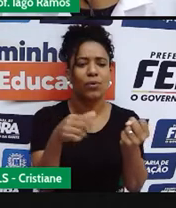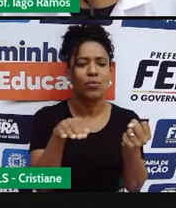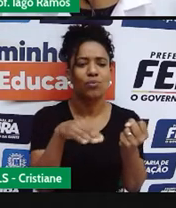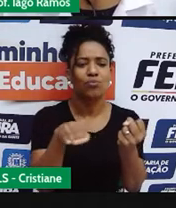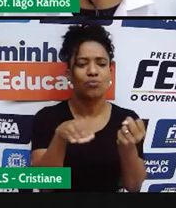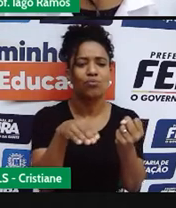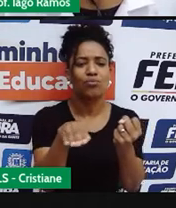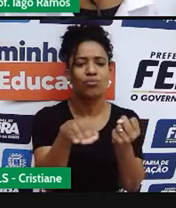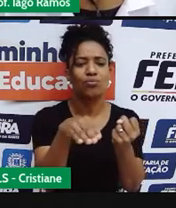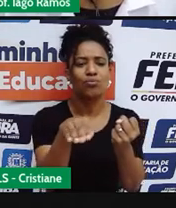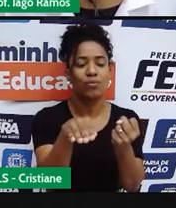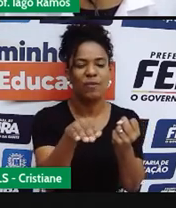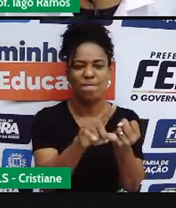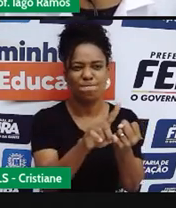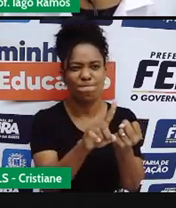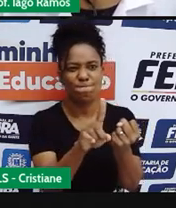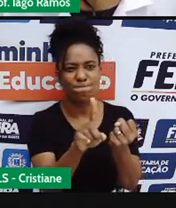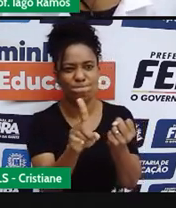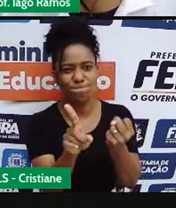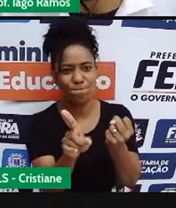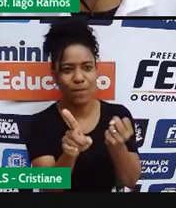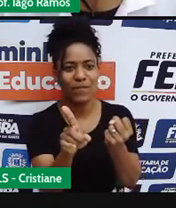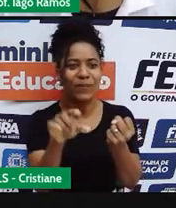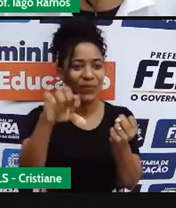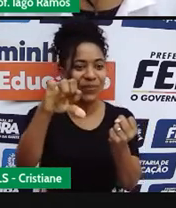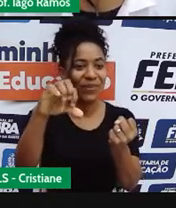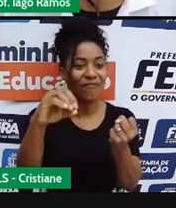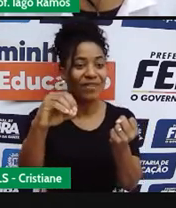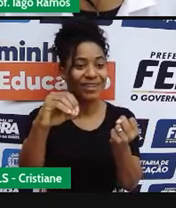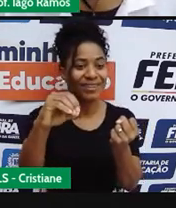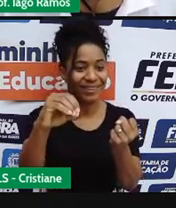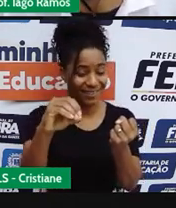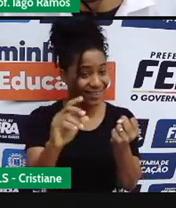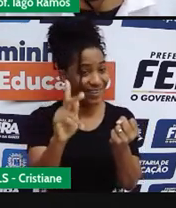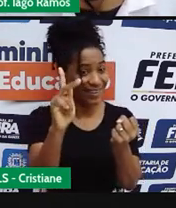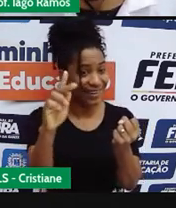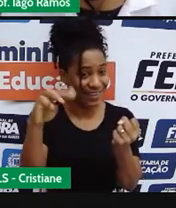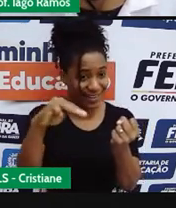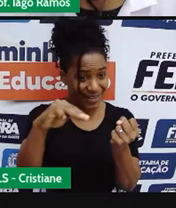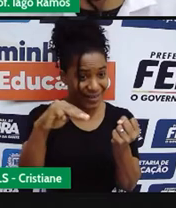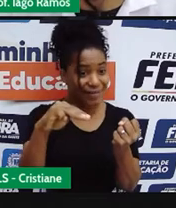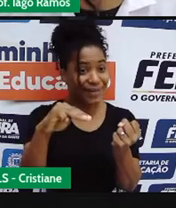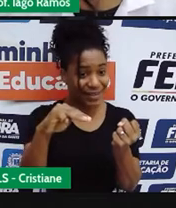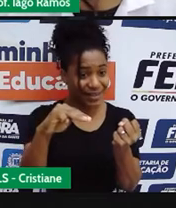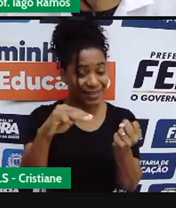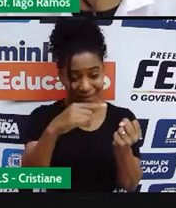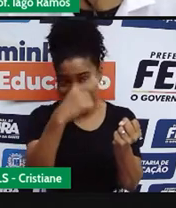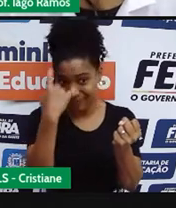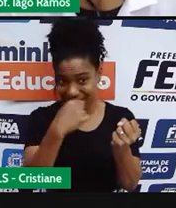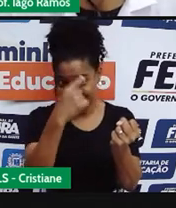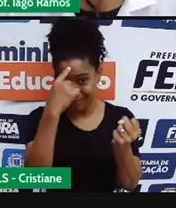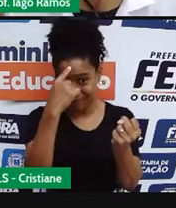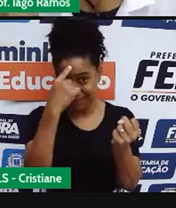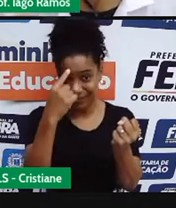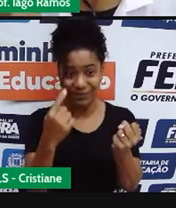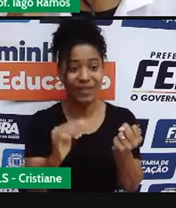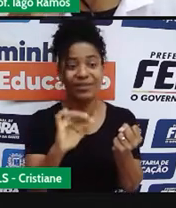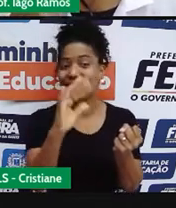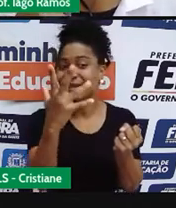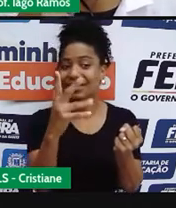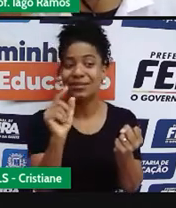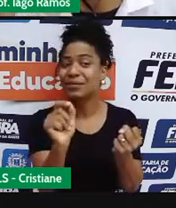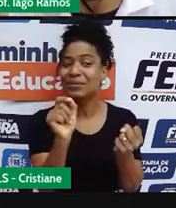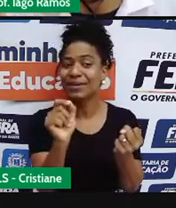90 quilômetros por hora. E aí, o que é que acontece? Enquanto você tá pensando, eu quero deixar uma